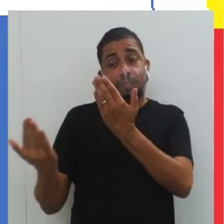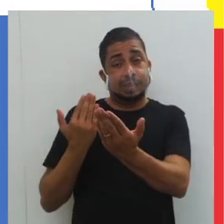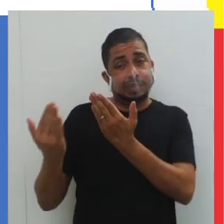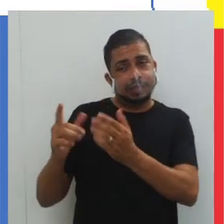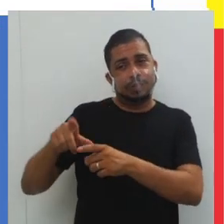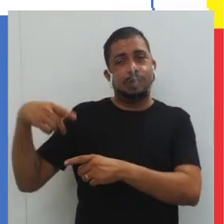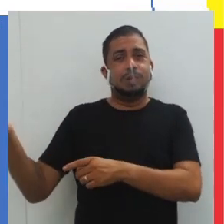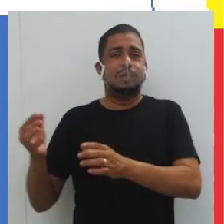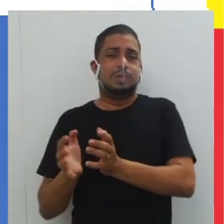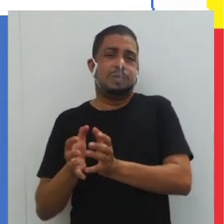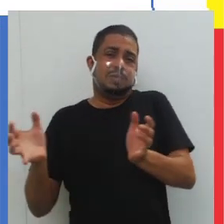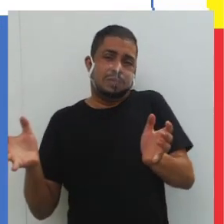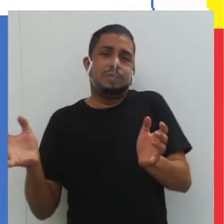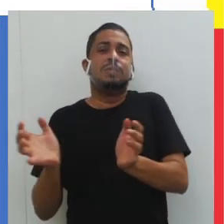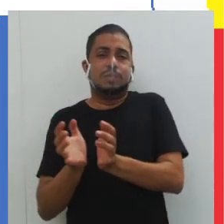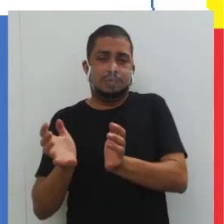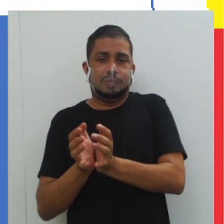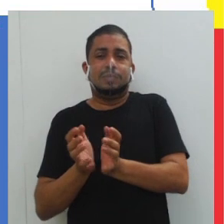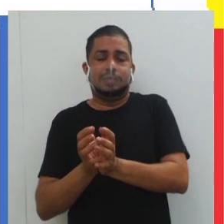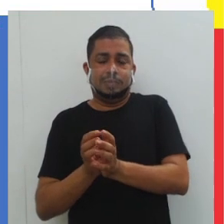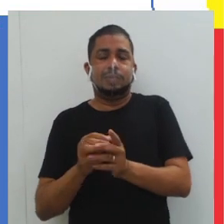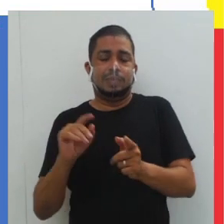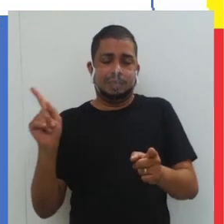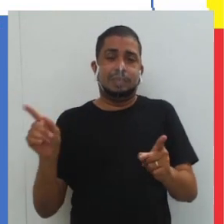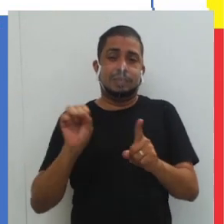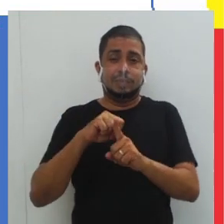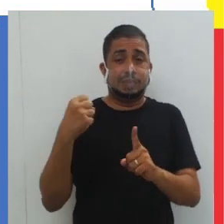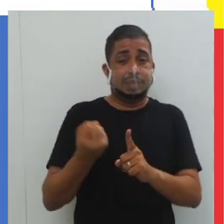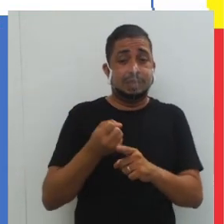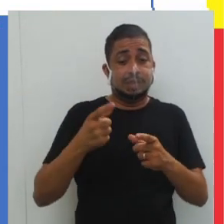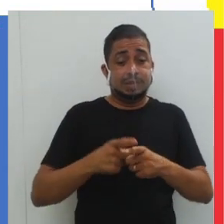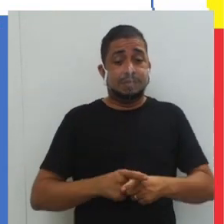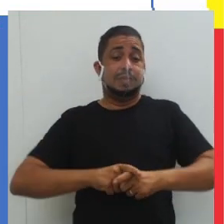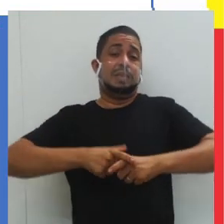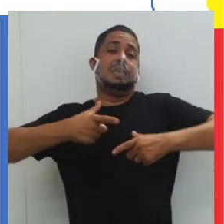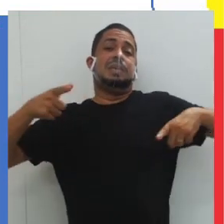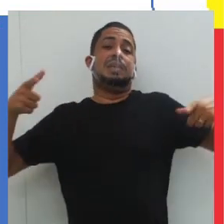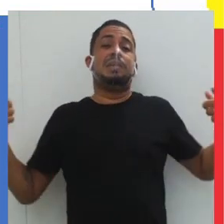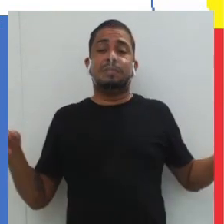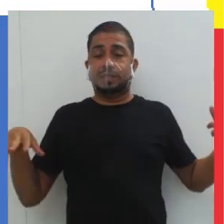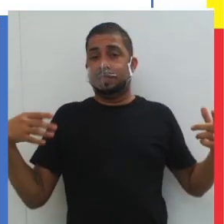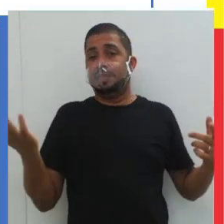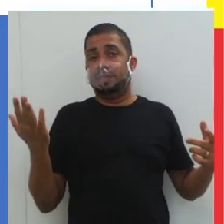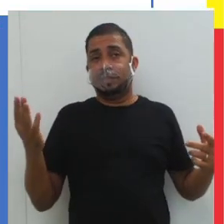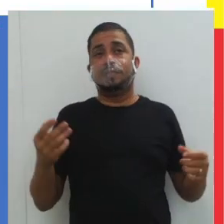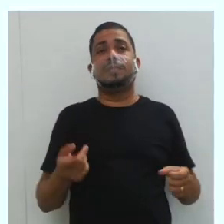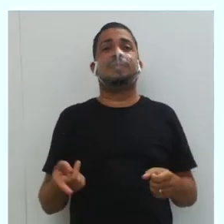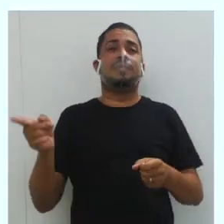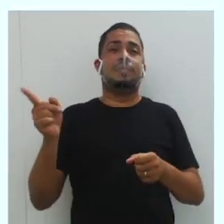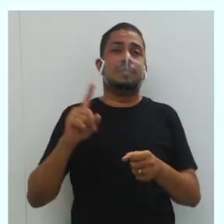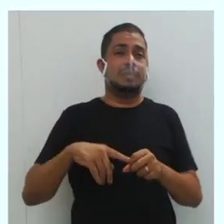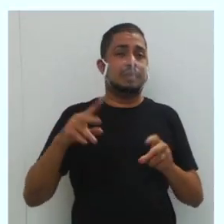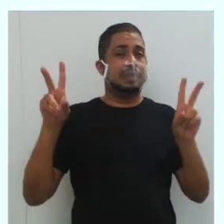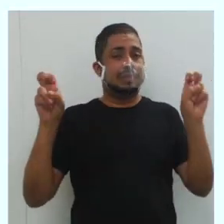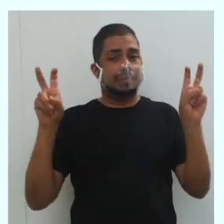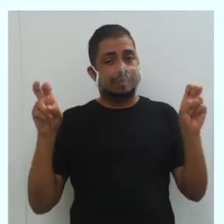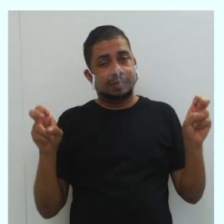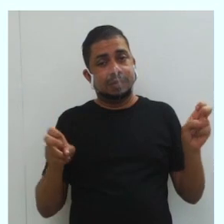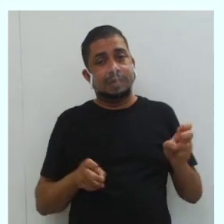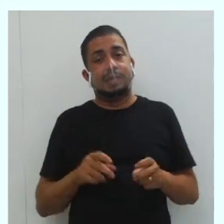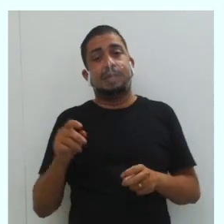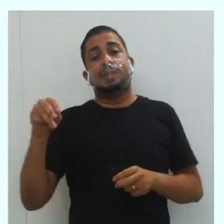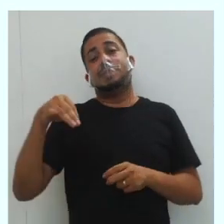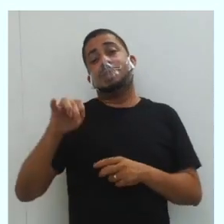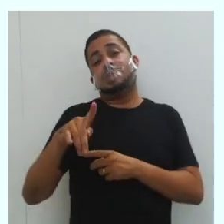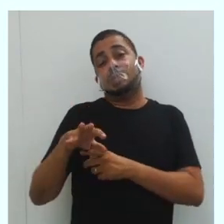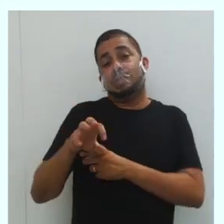maioritário, ambos integrando uma sociedade mais ampla. Então a questão, voltando aqui, a questão